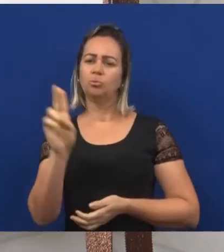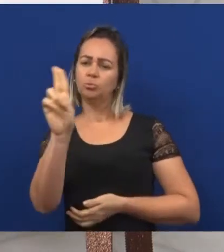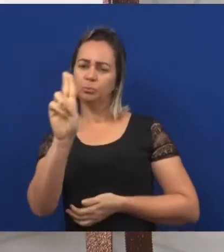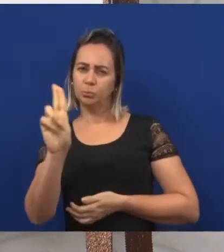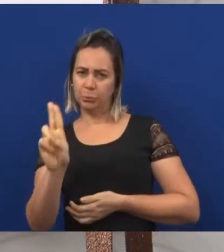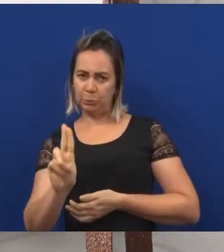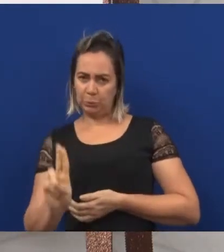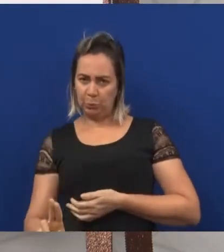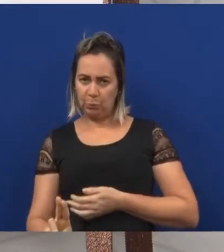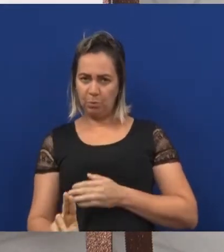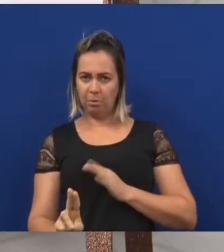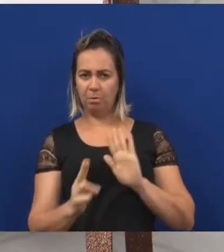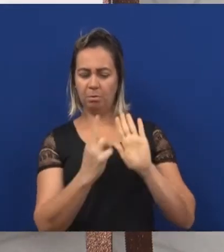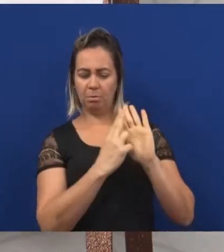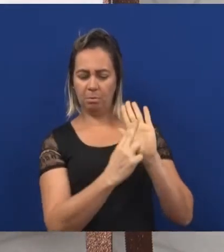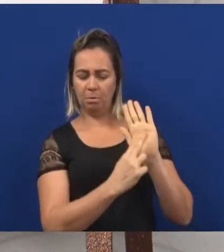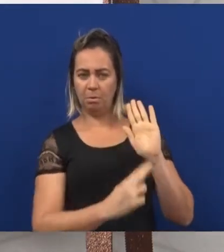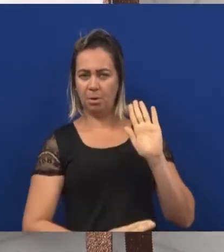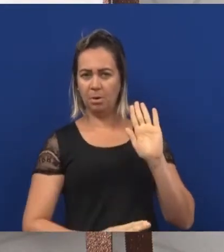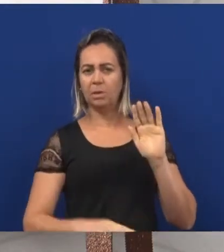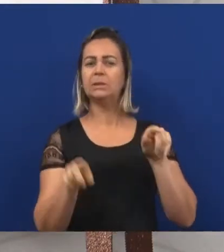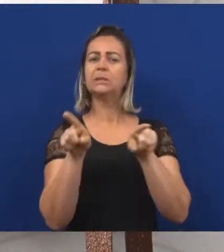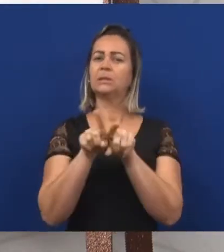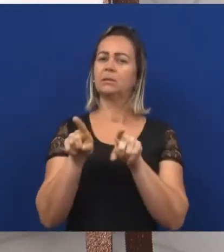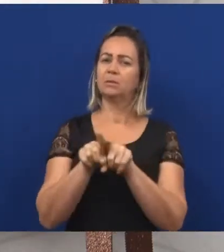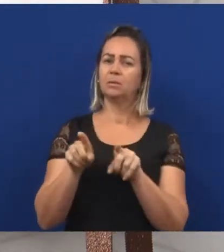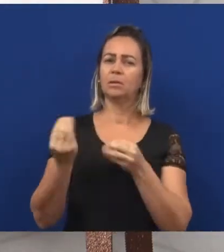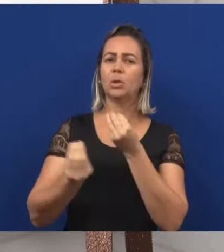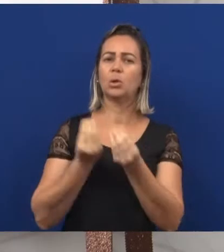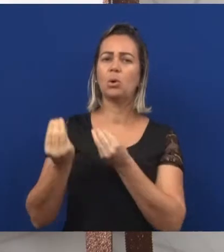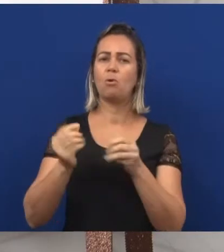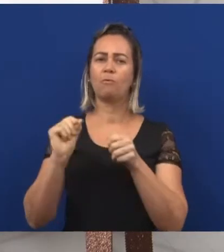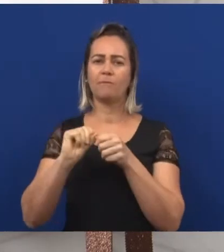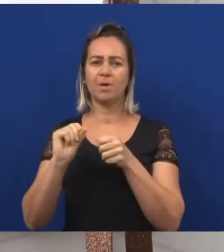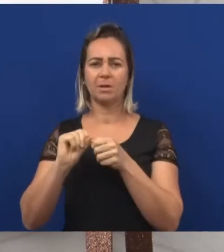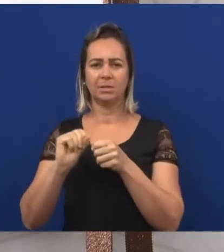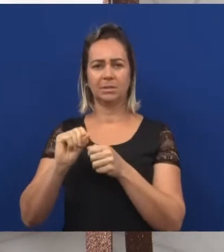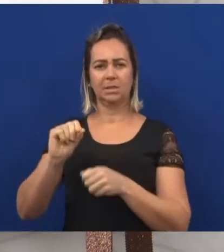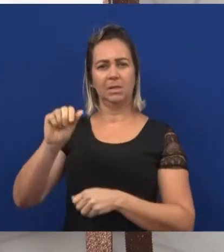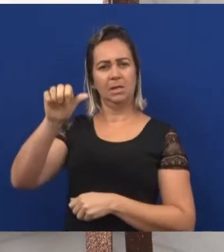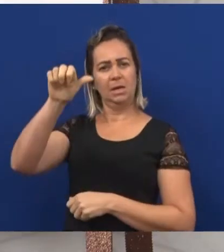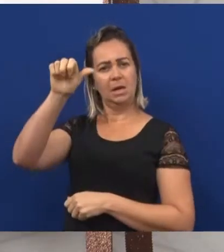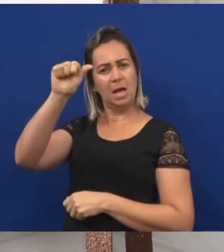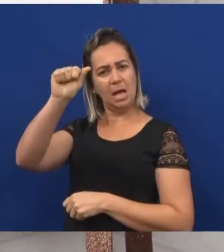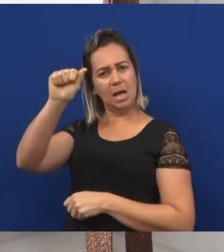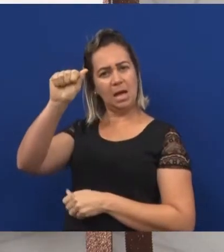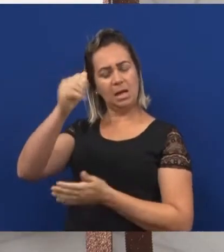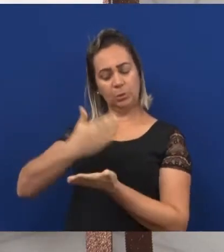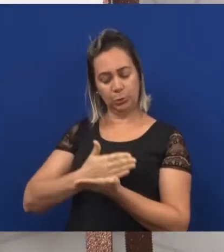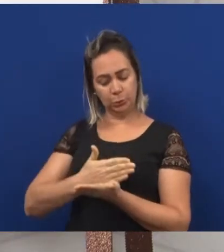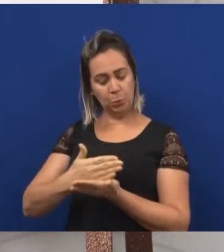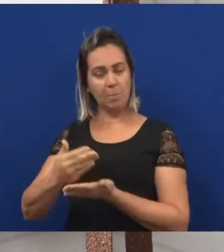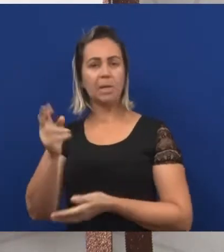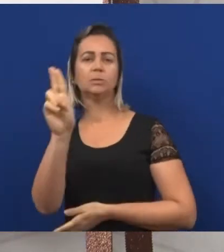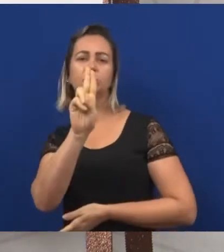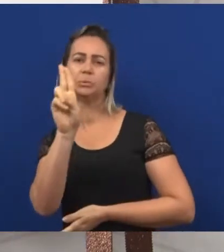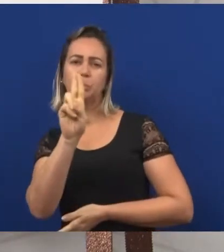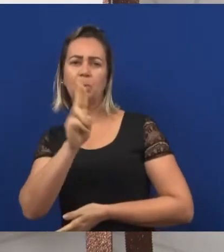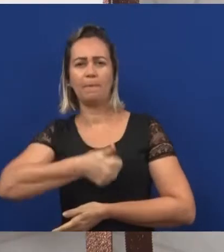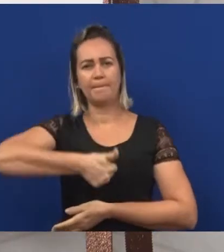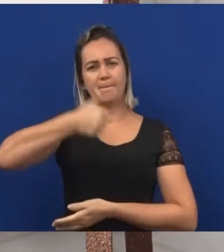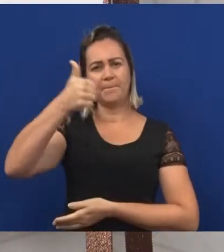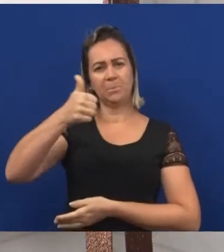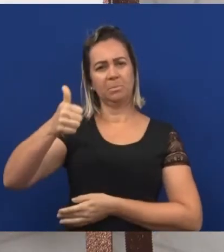em ordem alfabética. A letra, a primeira letra do